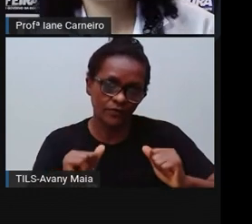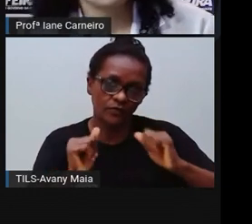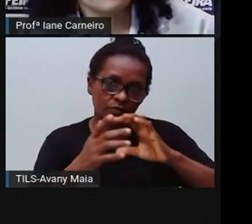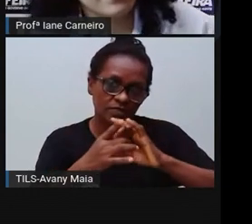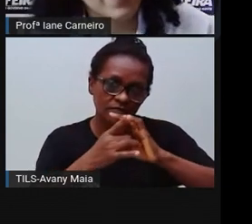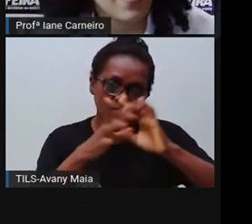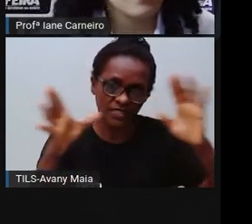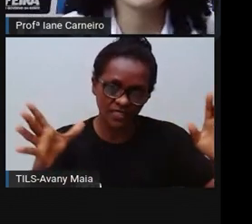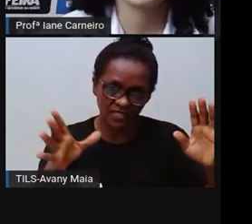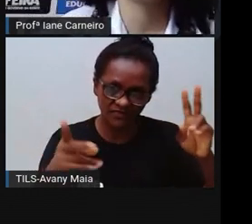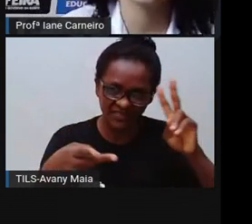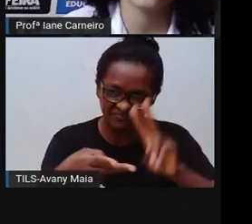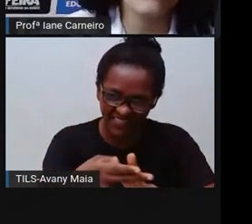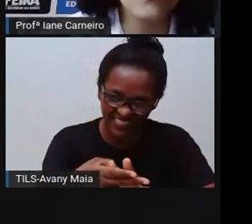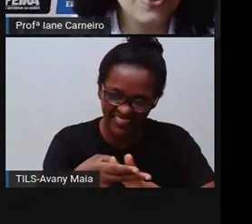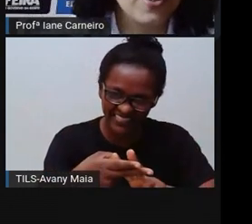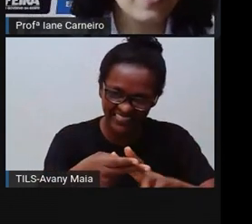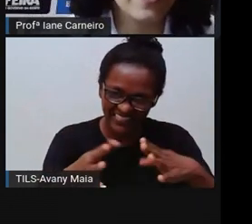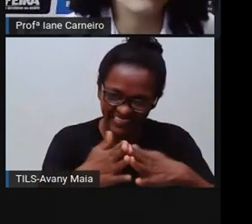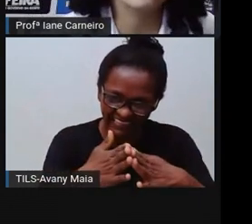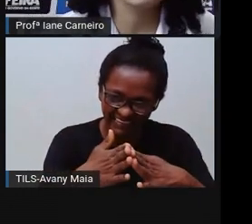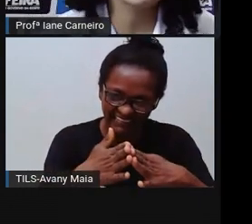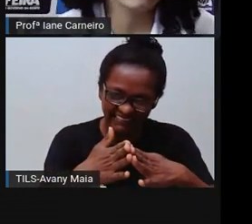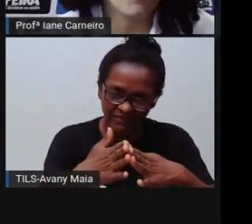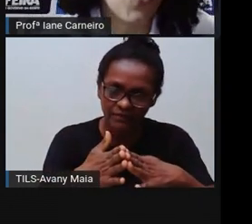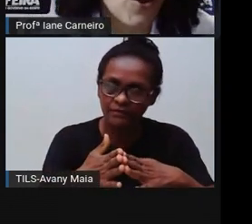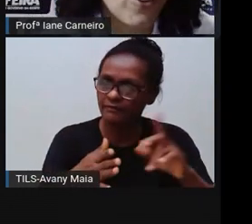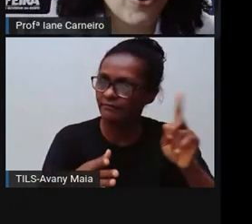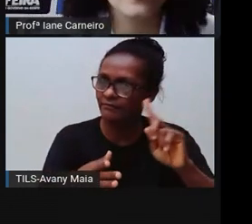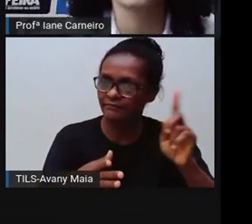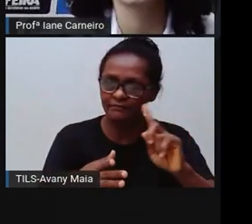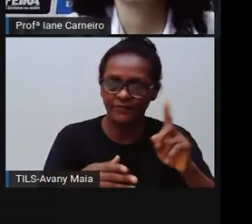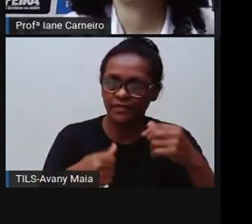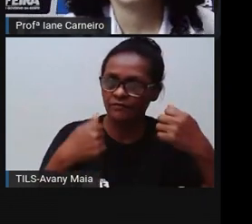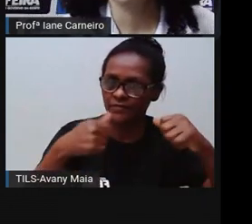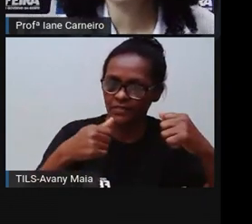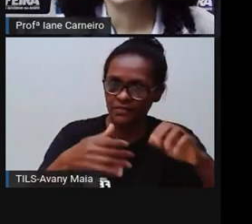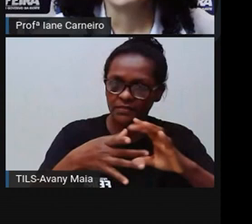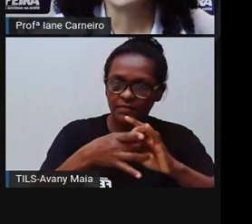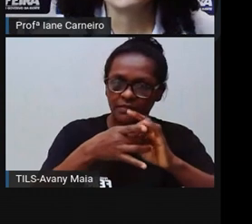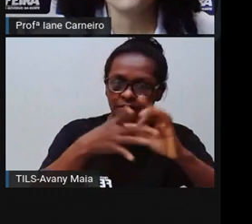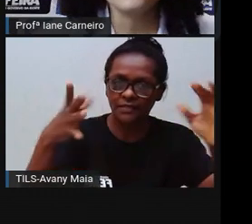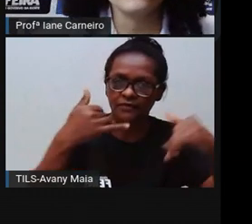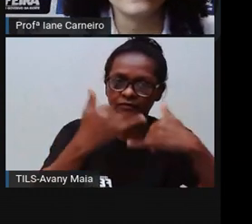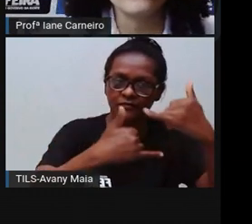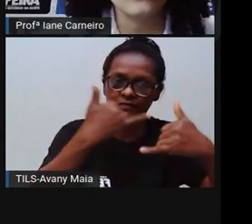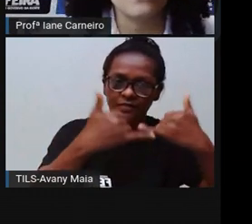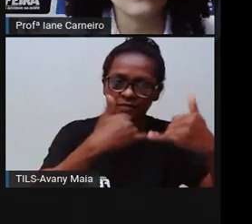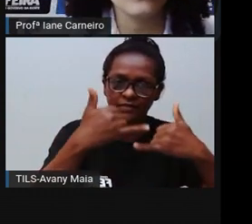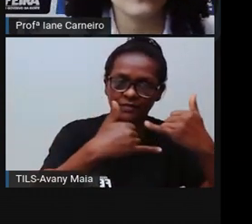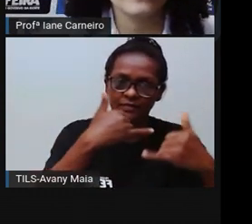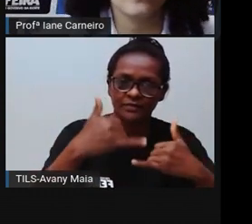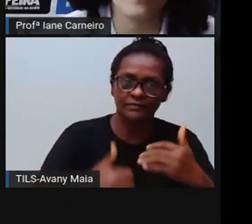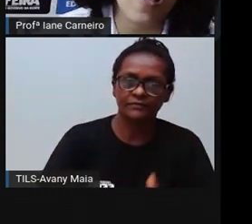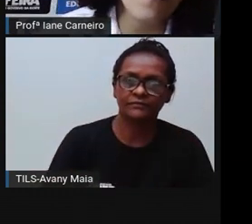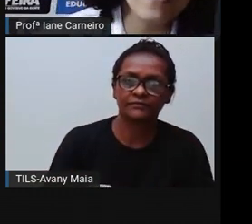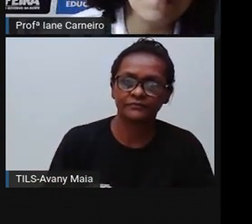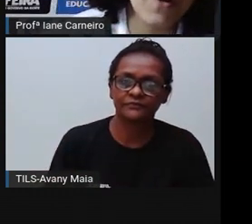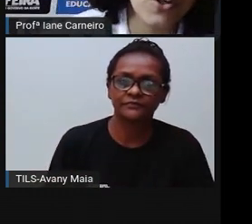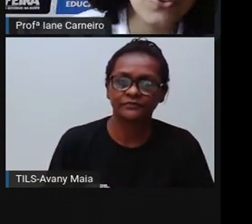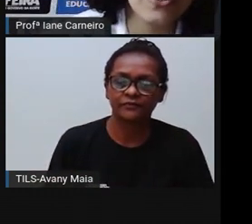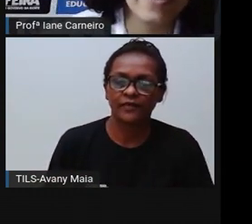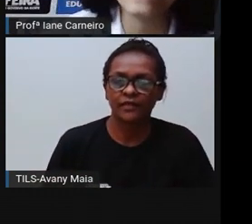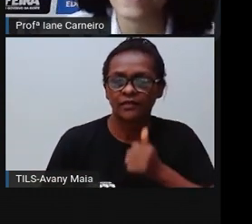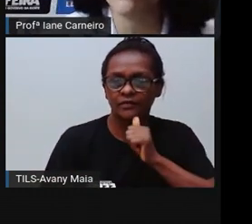tem direito a brincar, a se divertir, né? Fazer um esporte, né? E também tem direito, como a Pró colocou aqui, ao